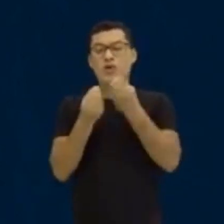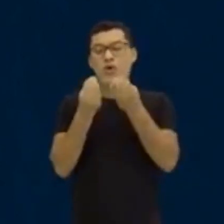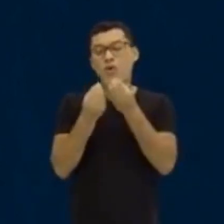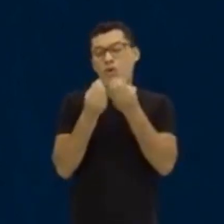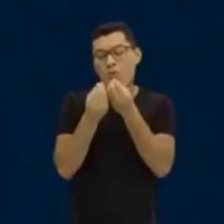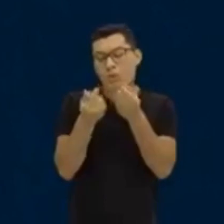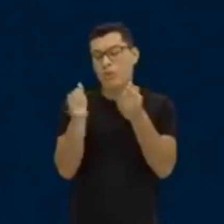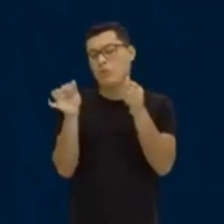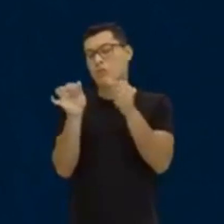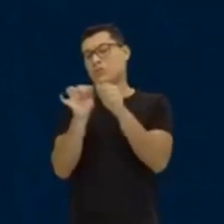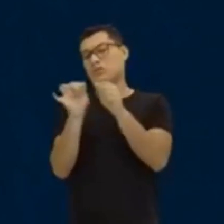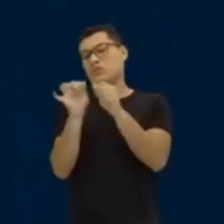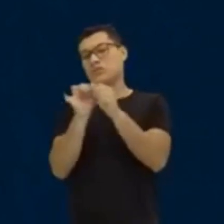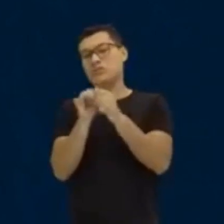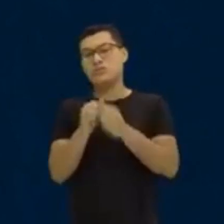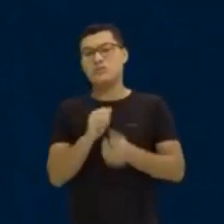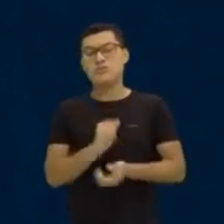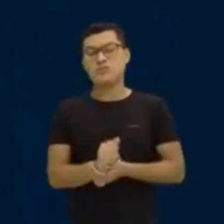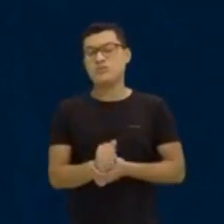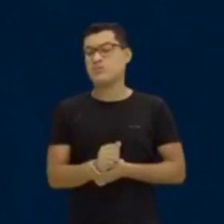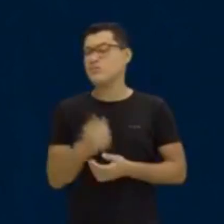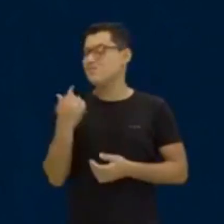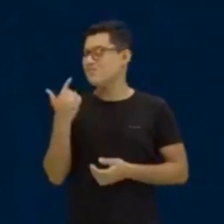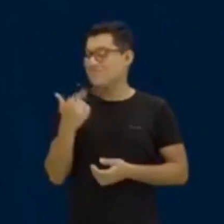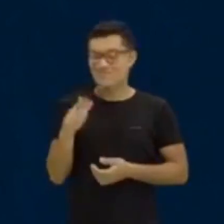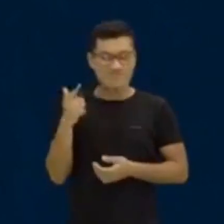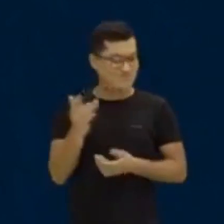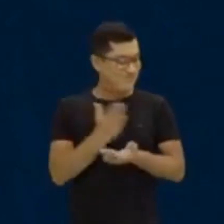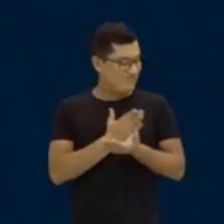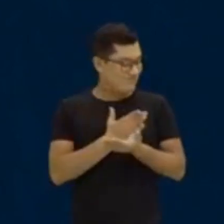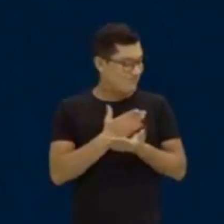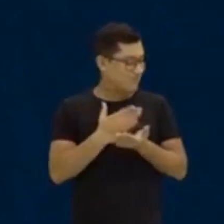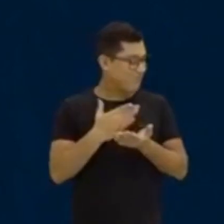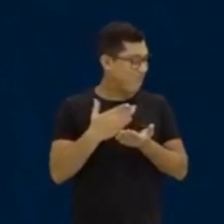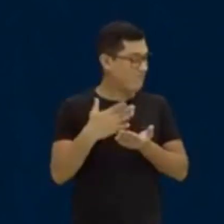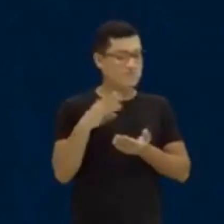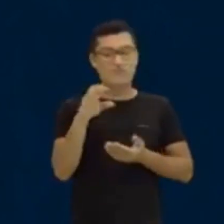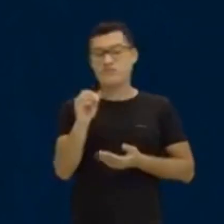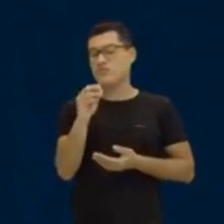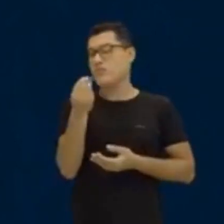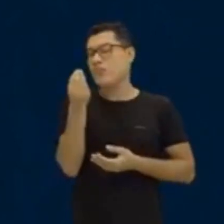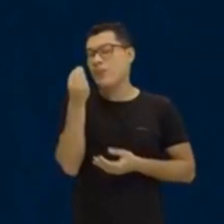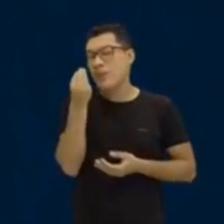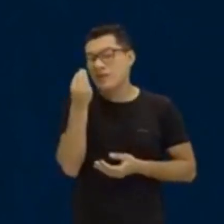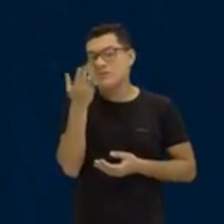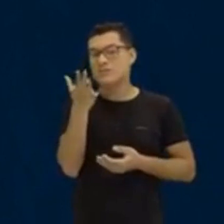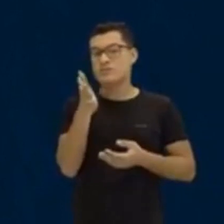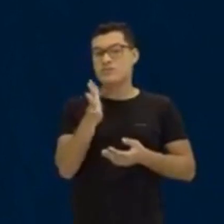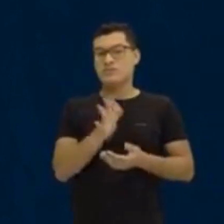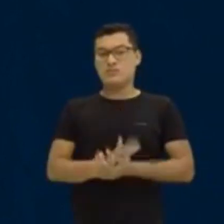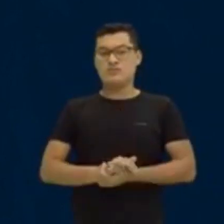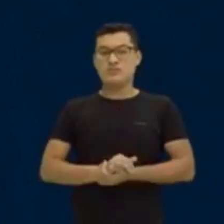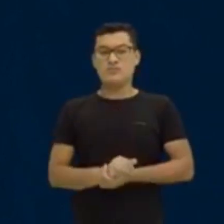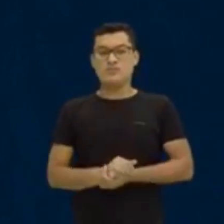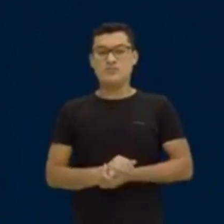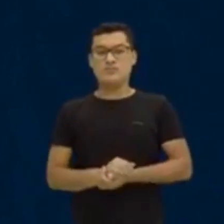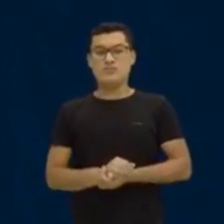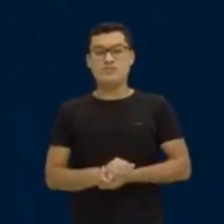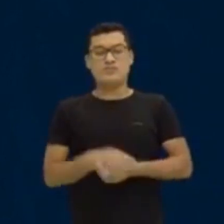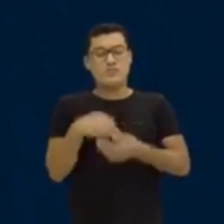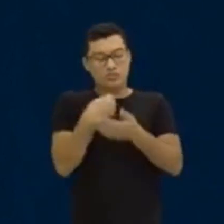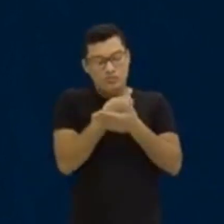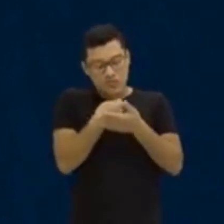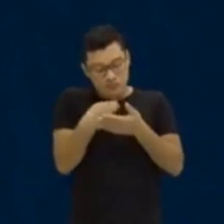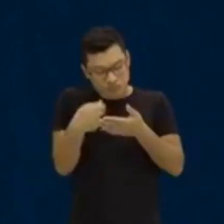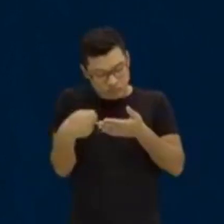faço quando não começa com 0? Presta muita atenção agora. Eu vou escrever um